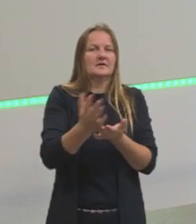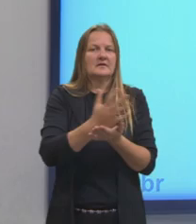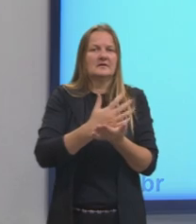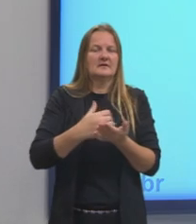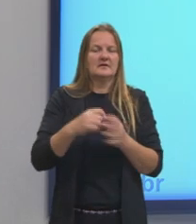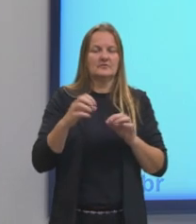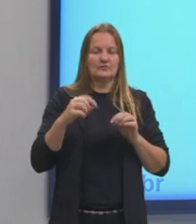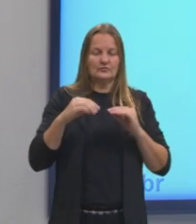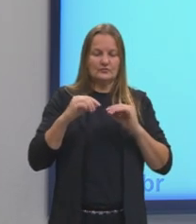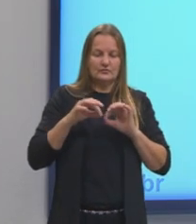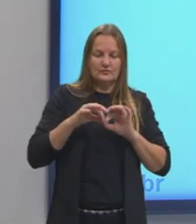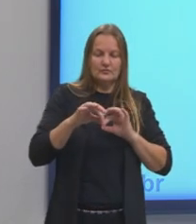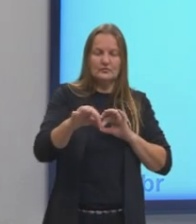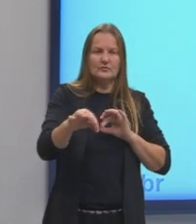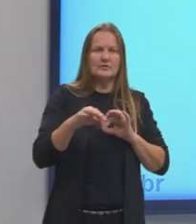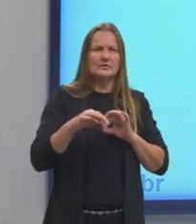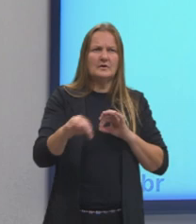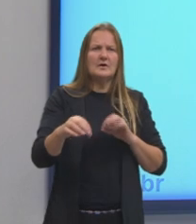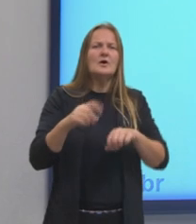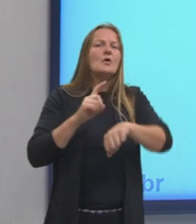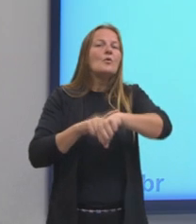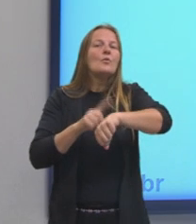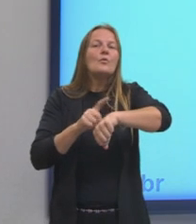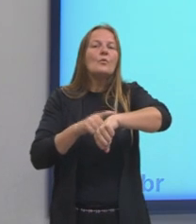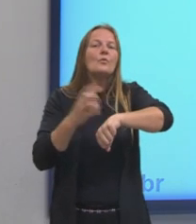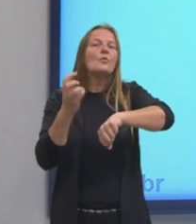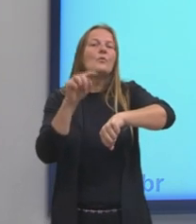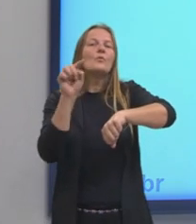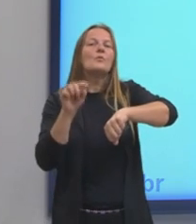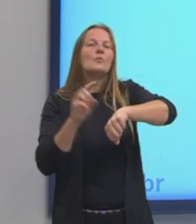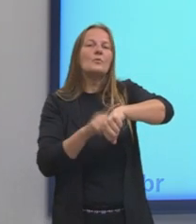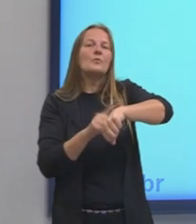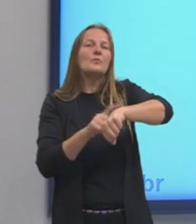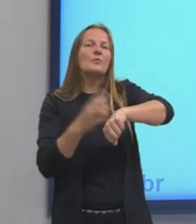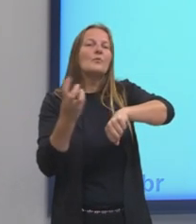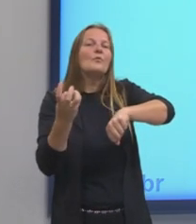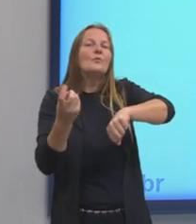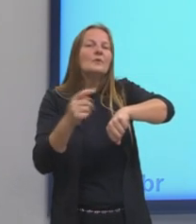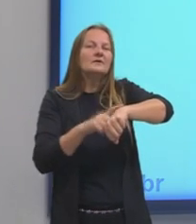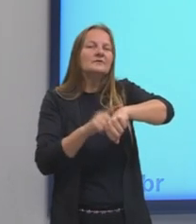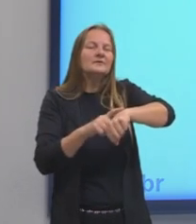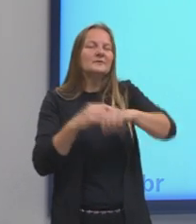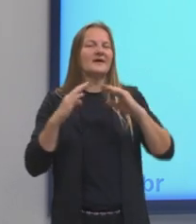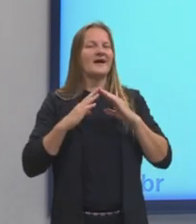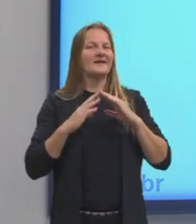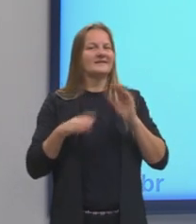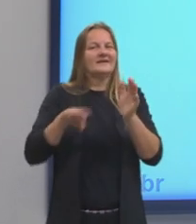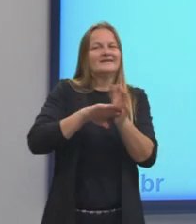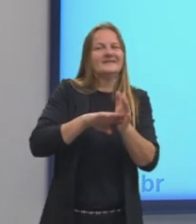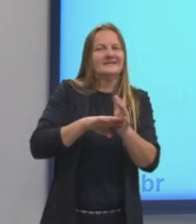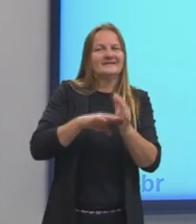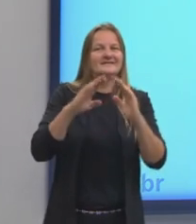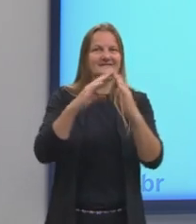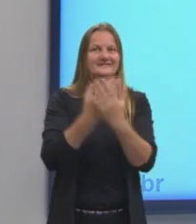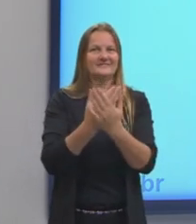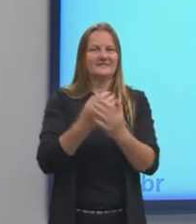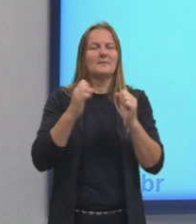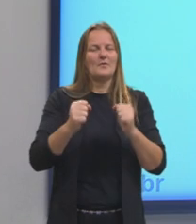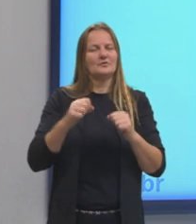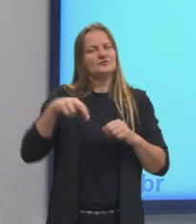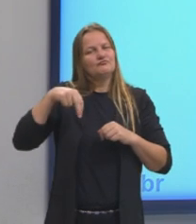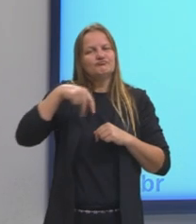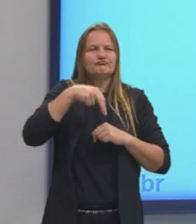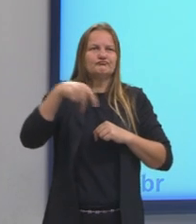é a distância. Anotar o tempo que vocês levam da casa até a escola. Pode ser caminhando, pode ser de